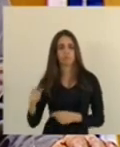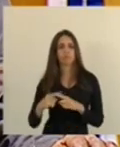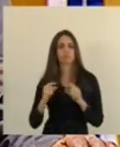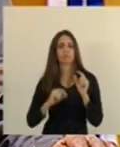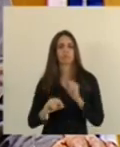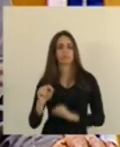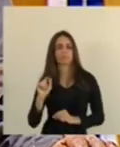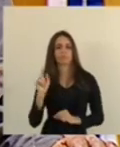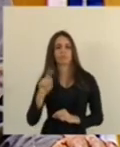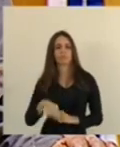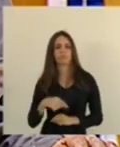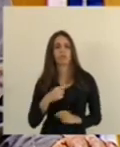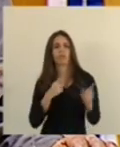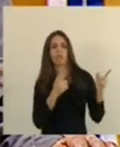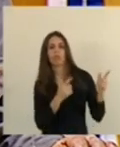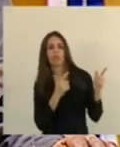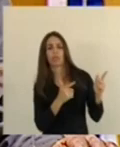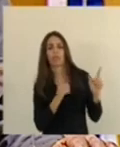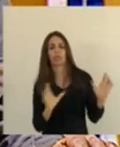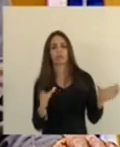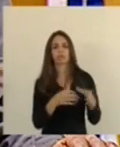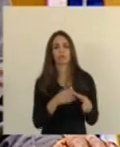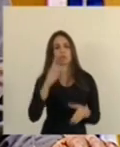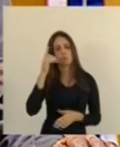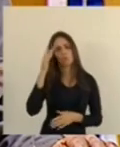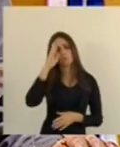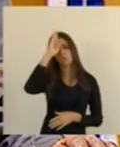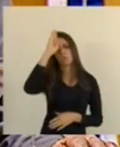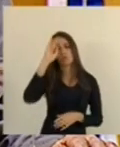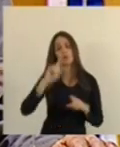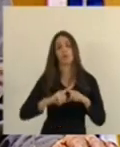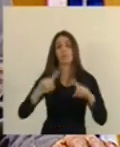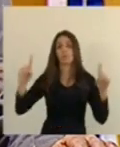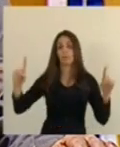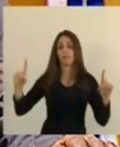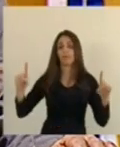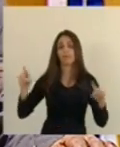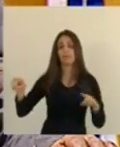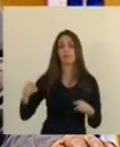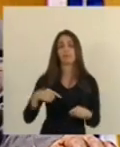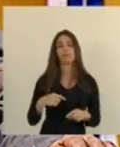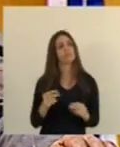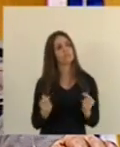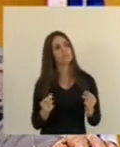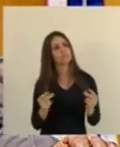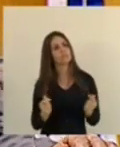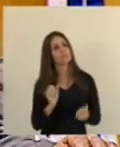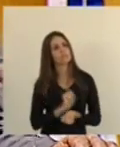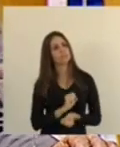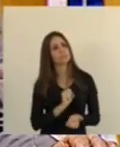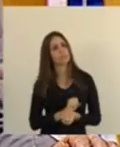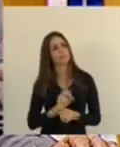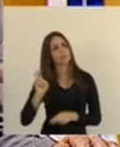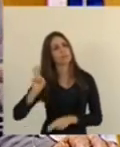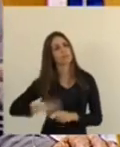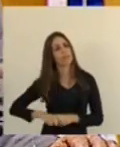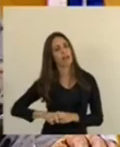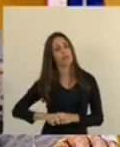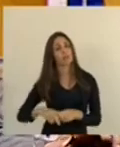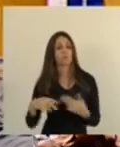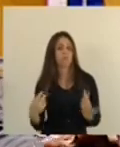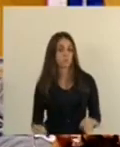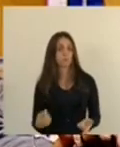sim hostilizar Bolsonaro e toda a sua comitiva mas ainda bem que esperaram sentados para não se cansarem e